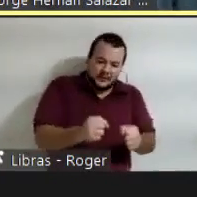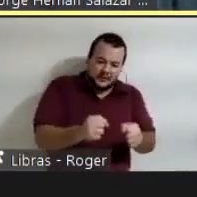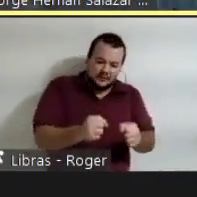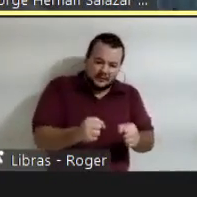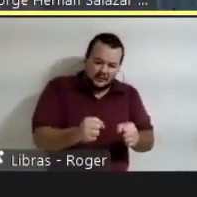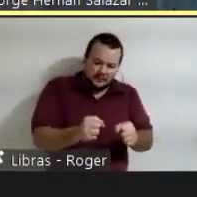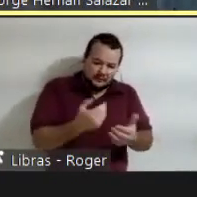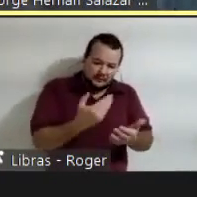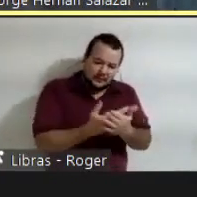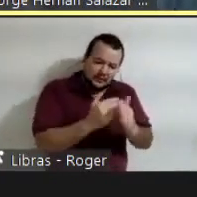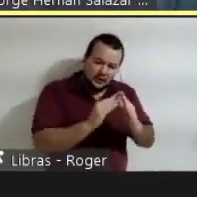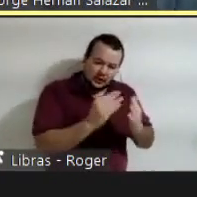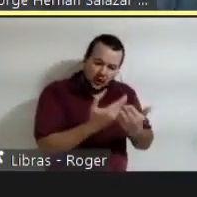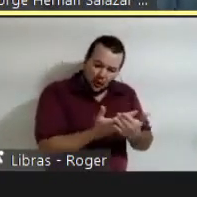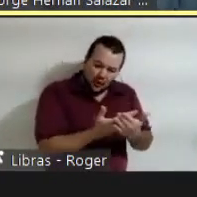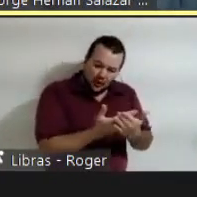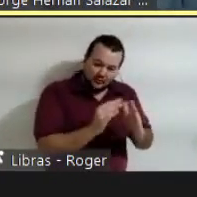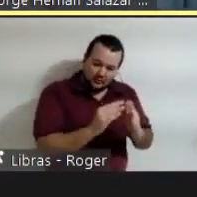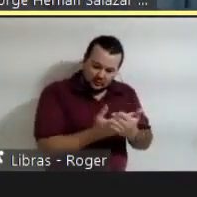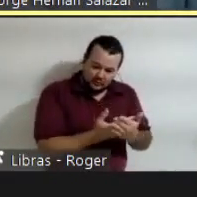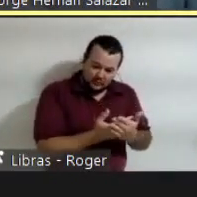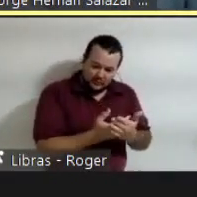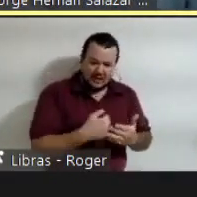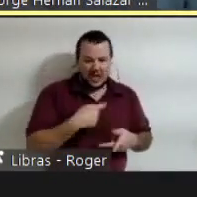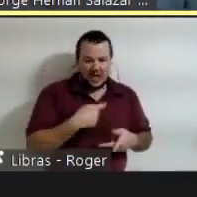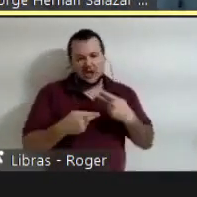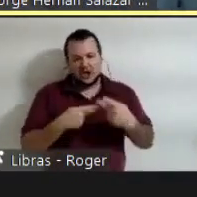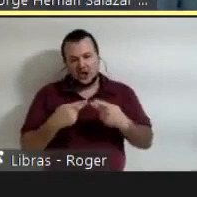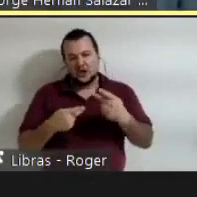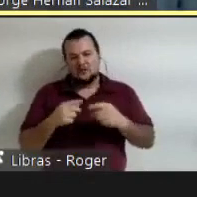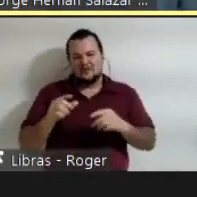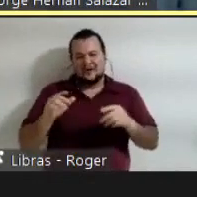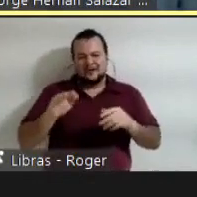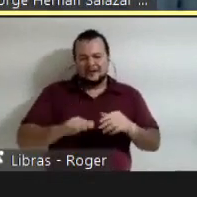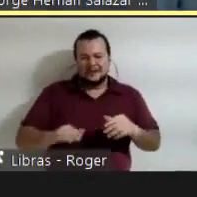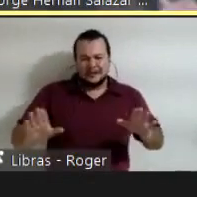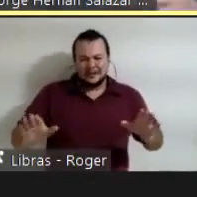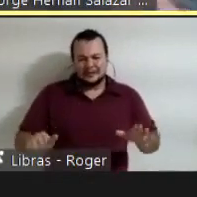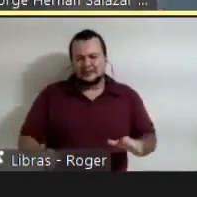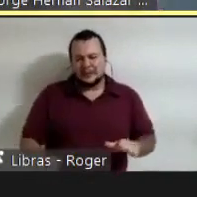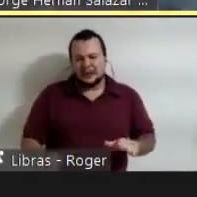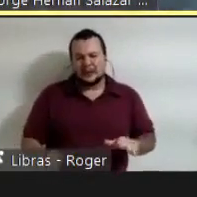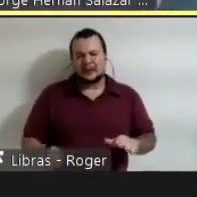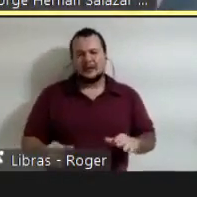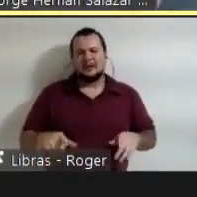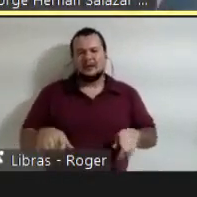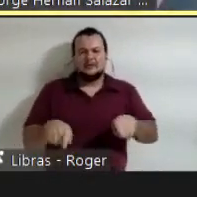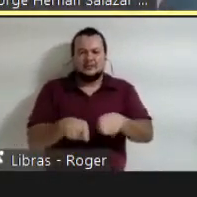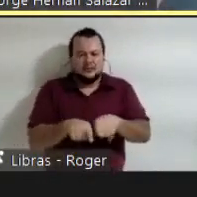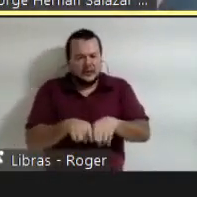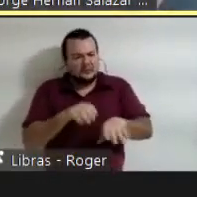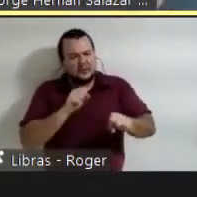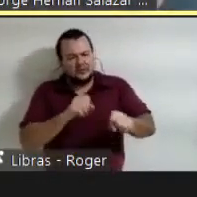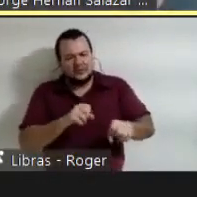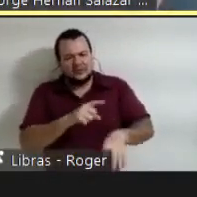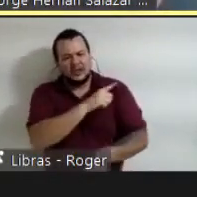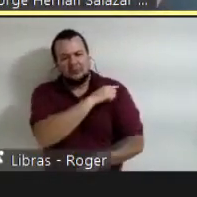os pequenos meninos, depois da educação secundária, mas também na educação